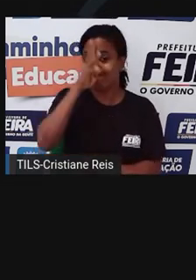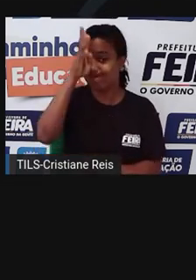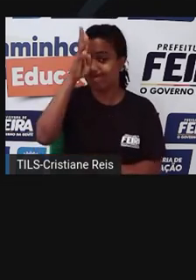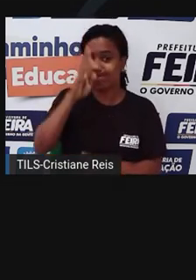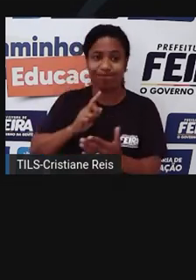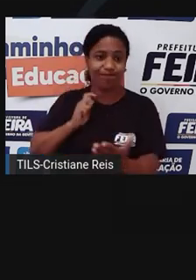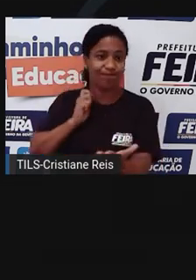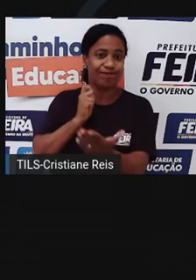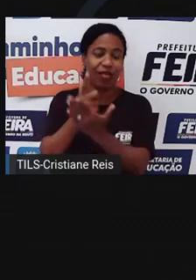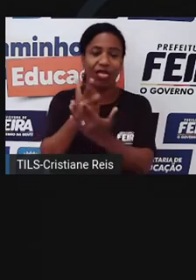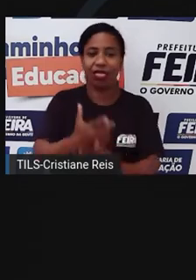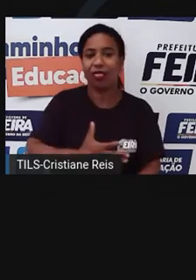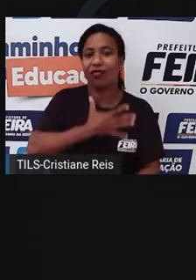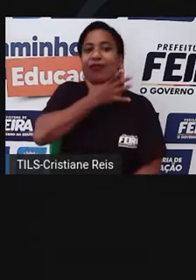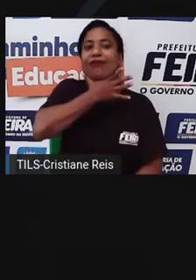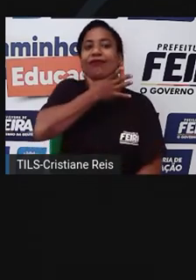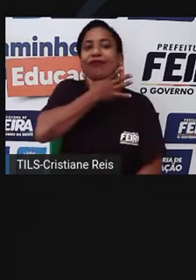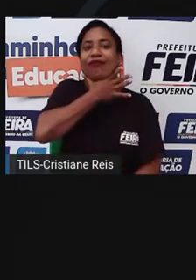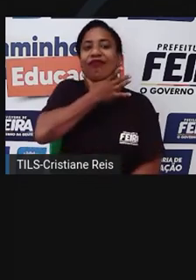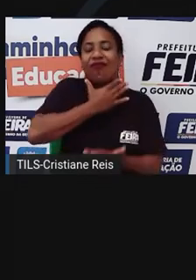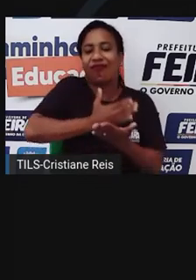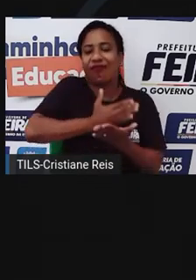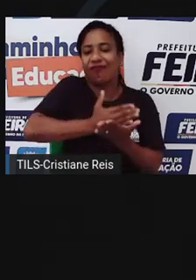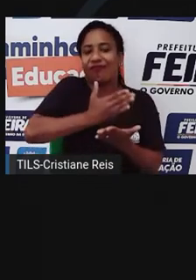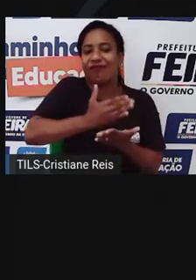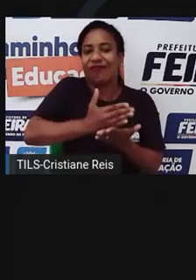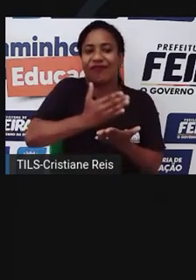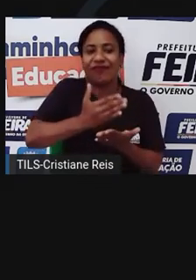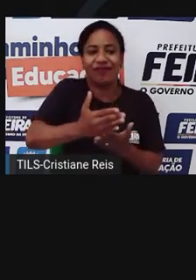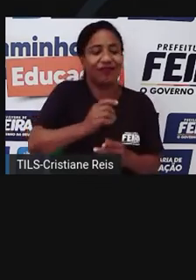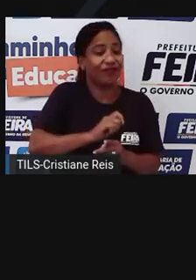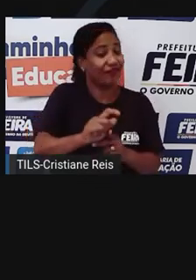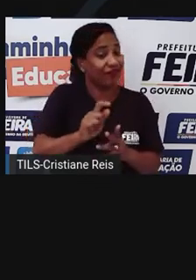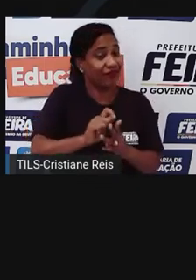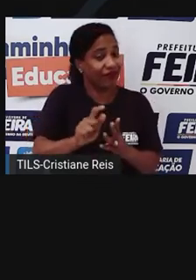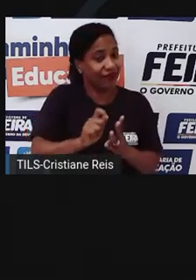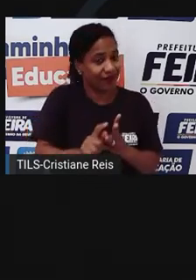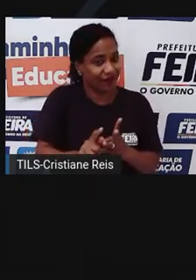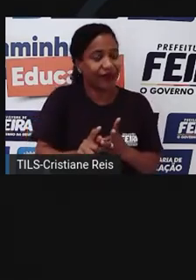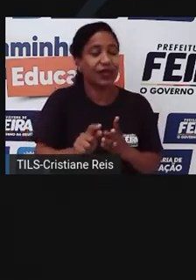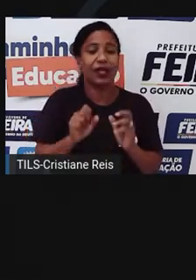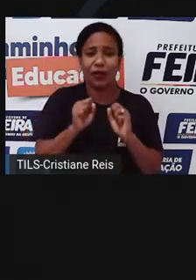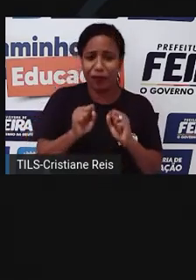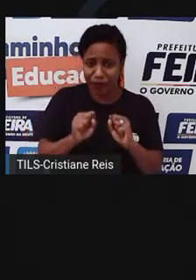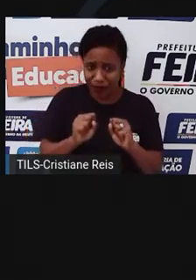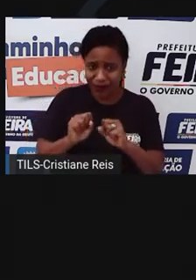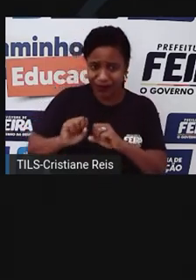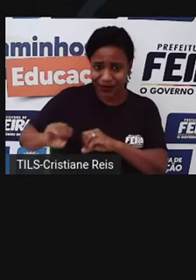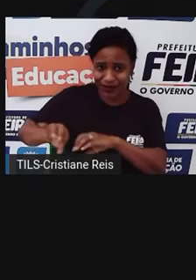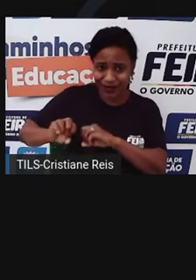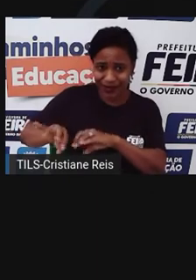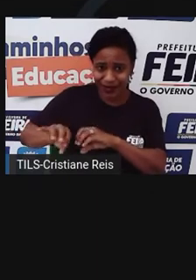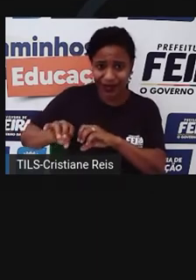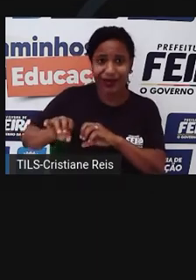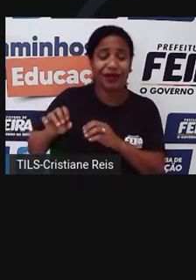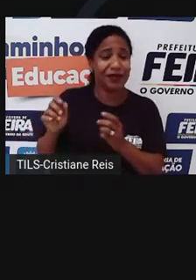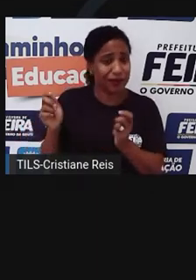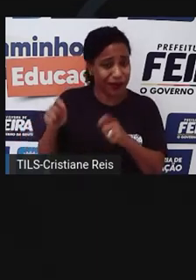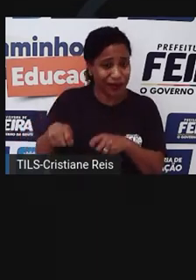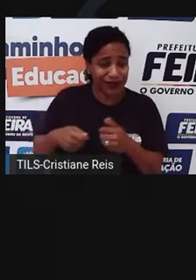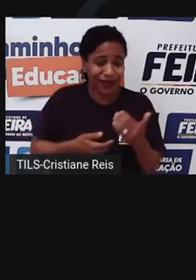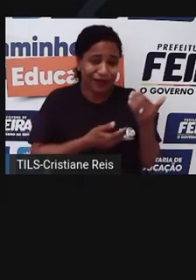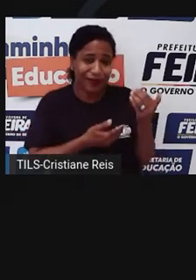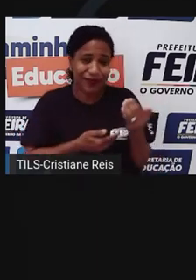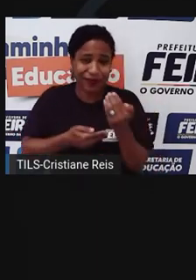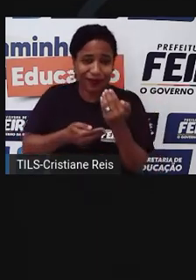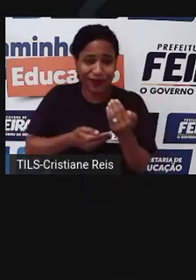e eu me endivido e faço prestações. E eu posso então ensinar a educação financeira desde o berço para o meu filho. Se eu ensino